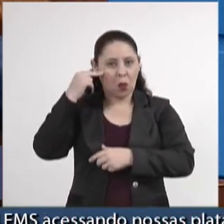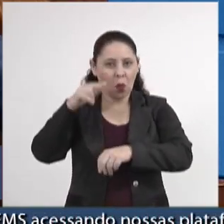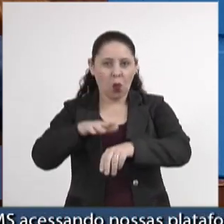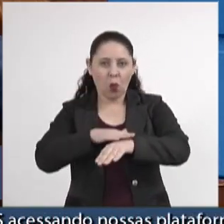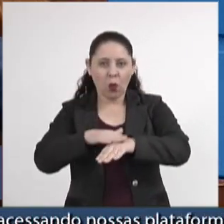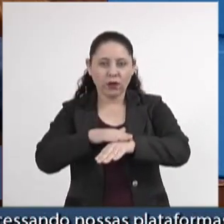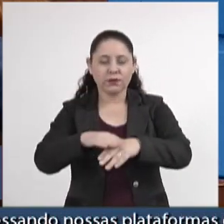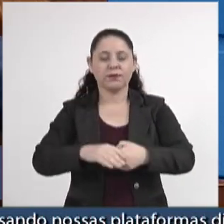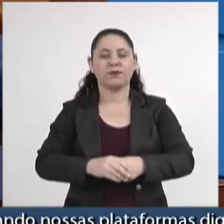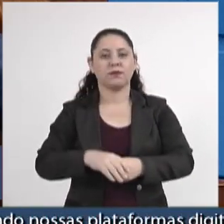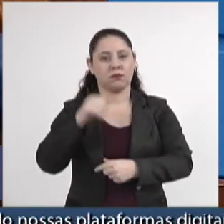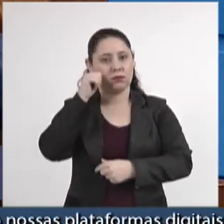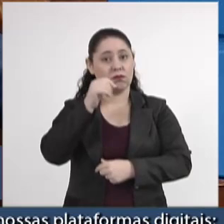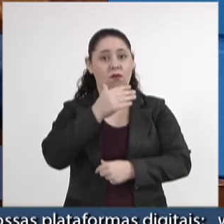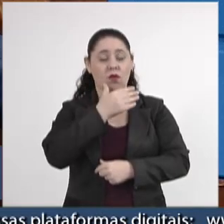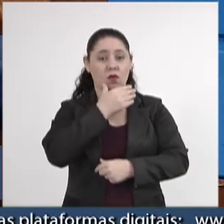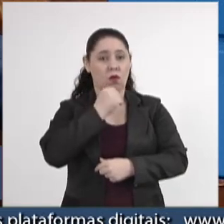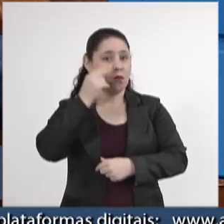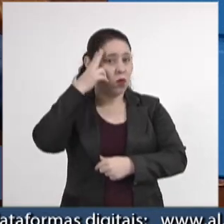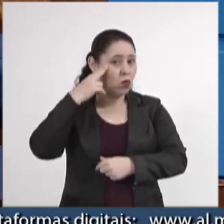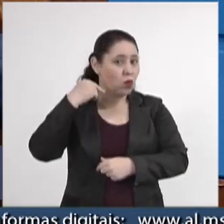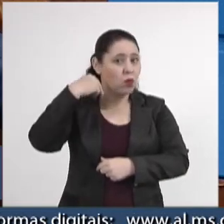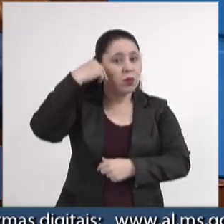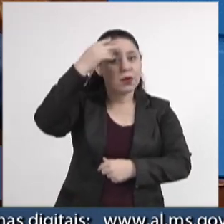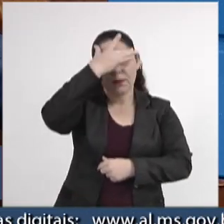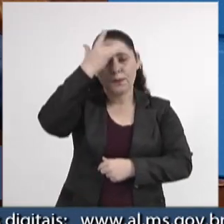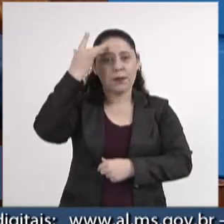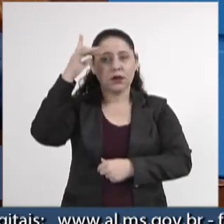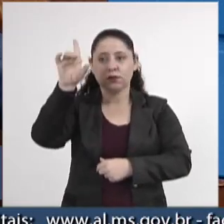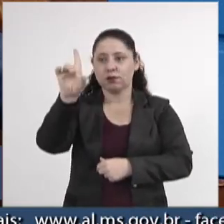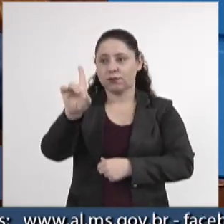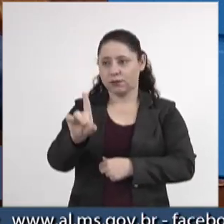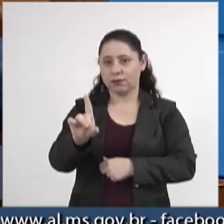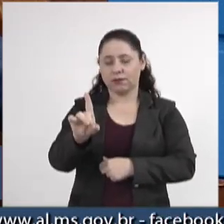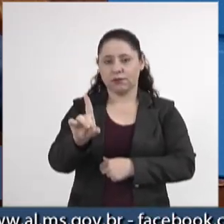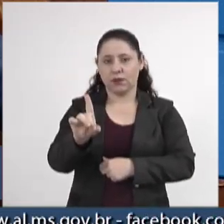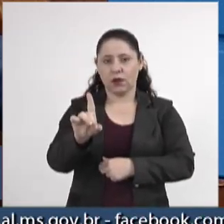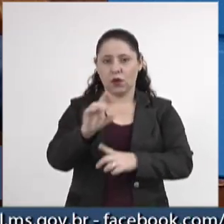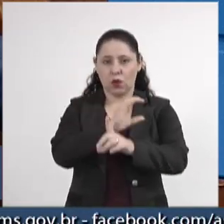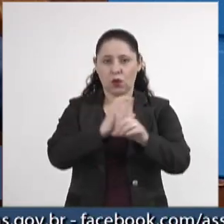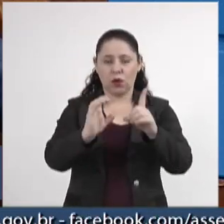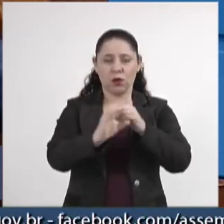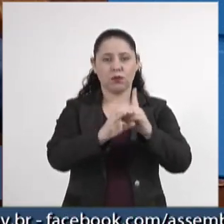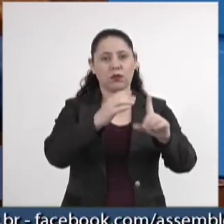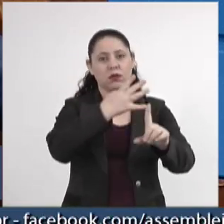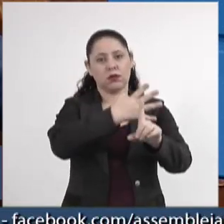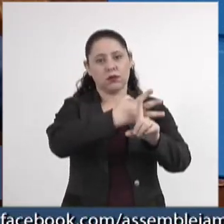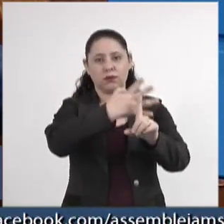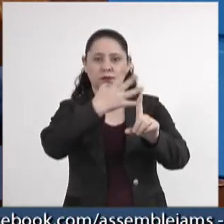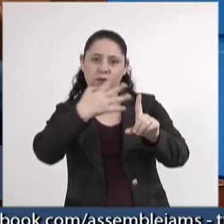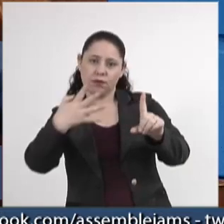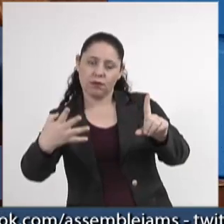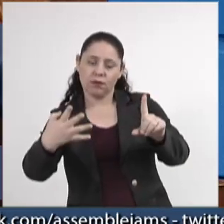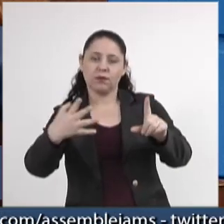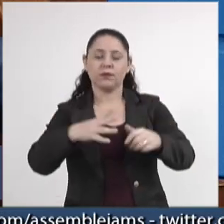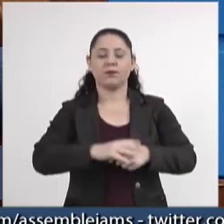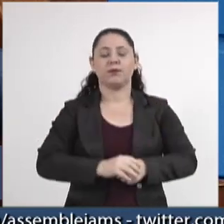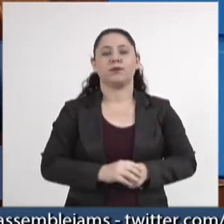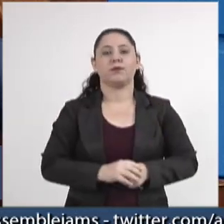Mulheres, homens, negros, pessoas com deficiência da comunidade LGBTQIA+,